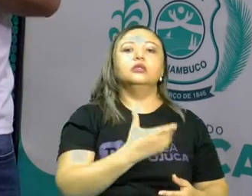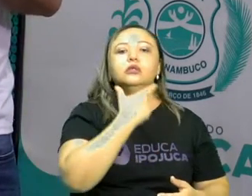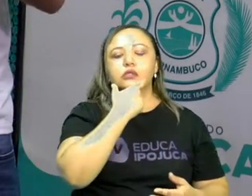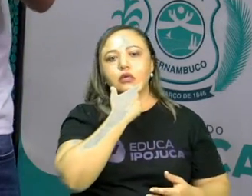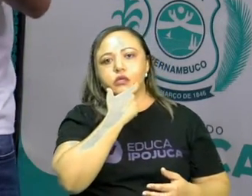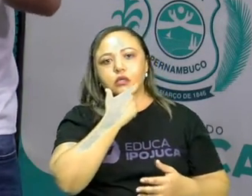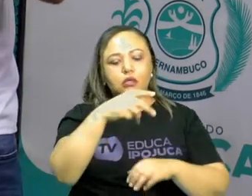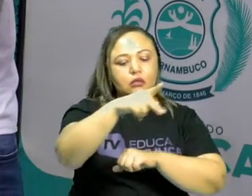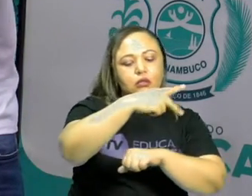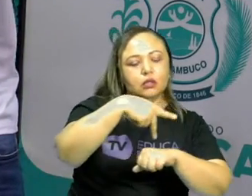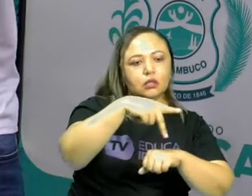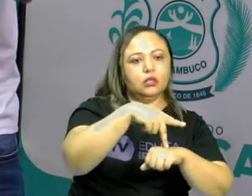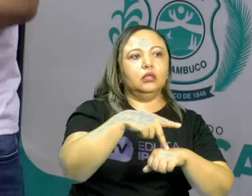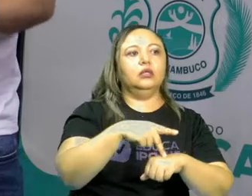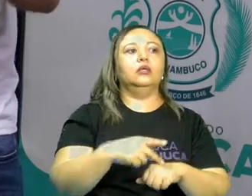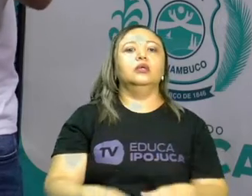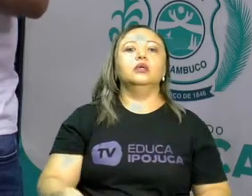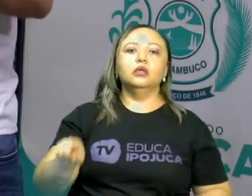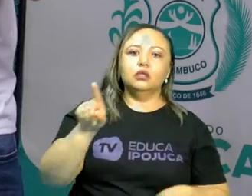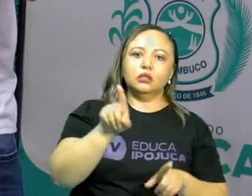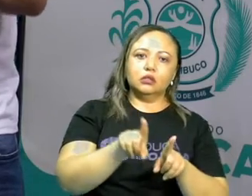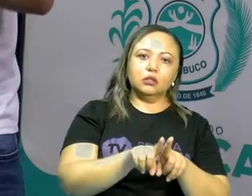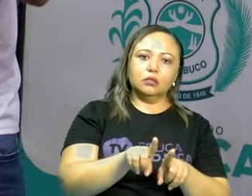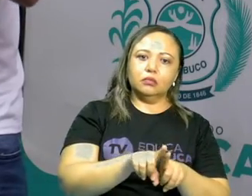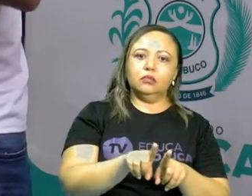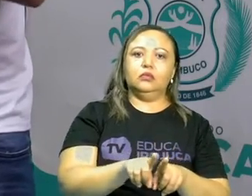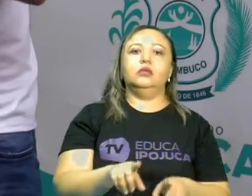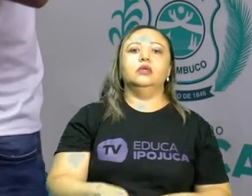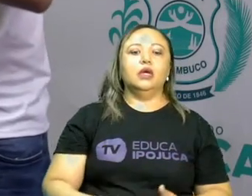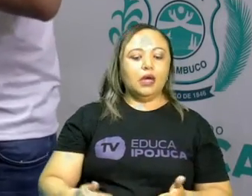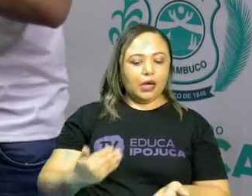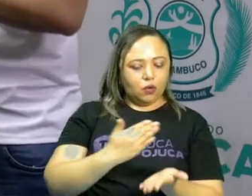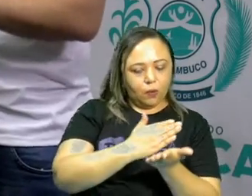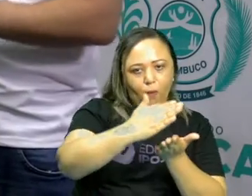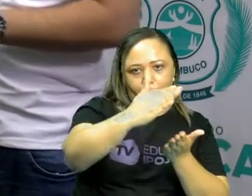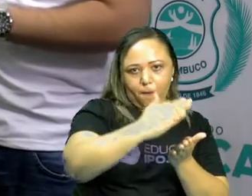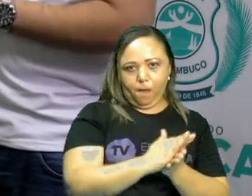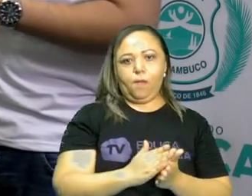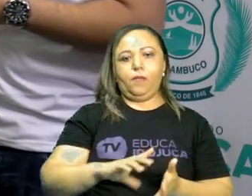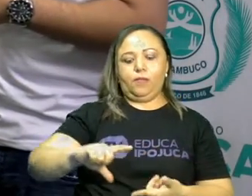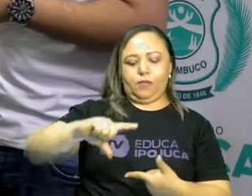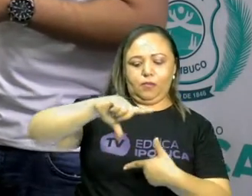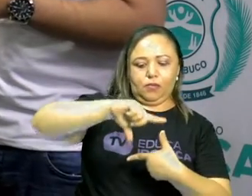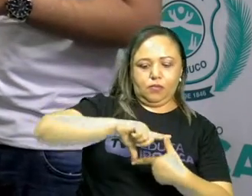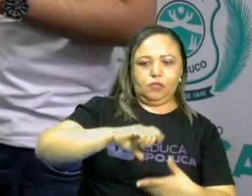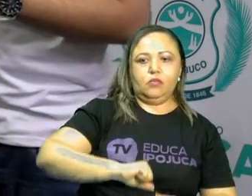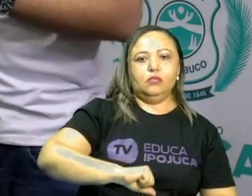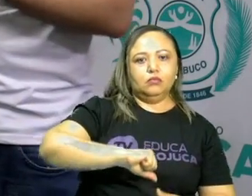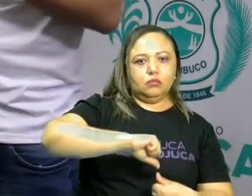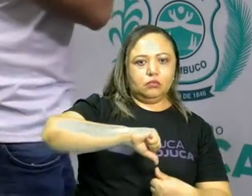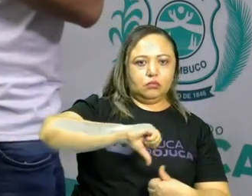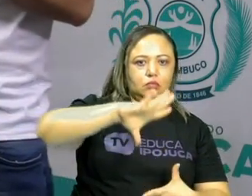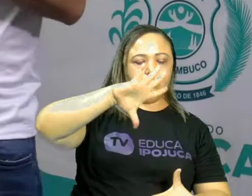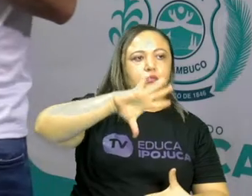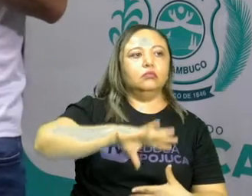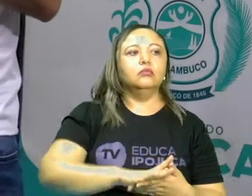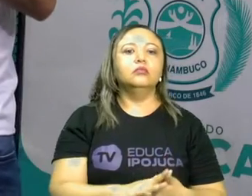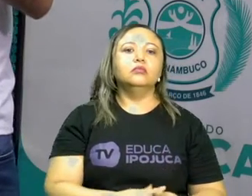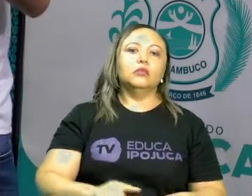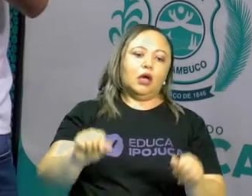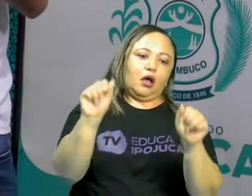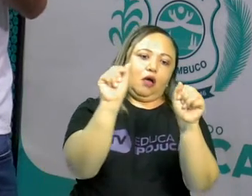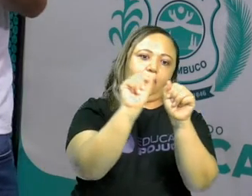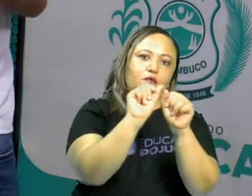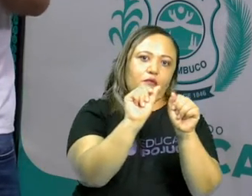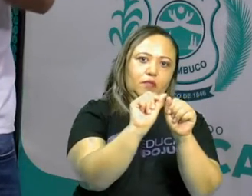absolutos. E isso vai marcar, então, a Idade Moderna. A outra coisa, por fim, a formação dos